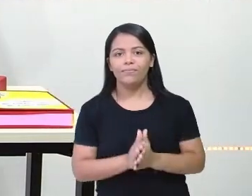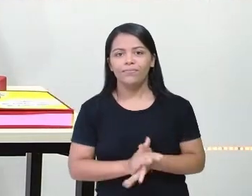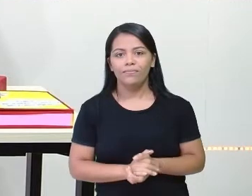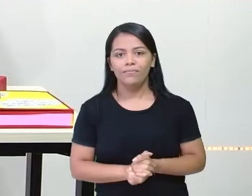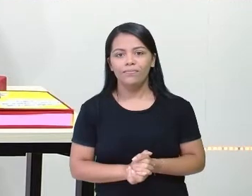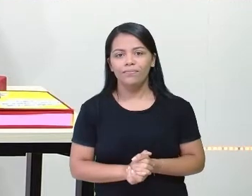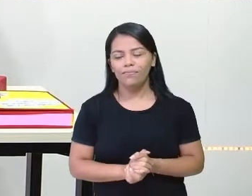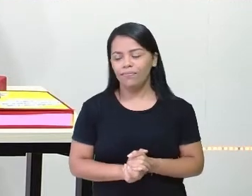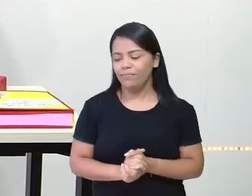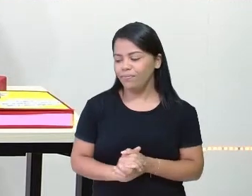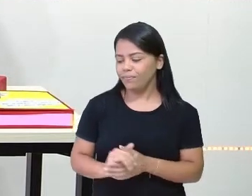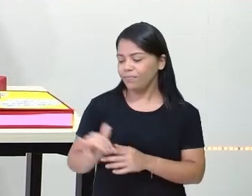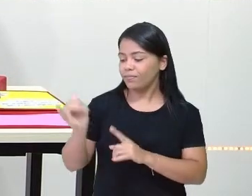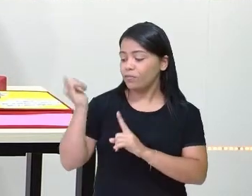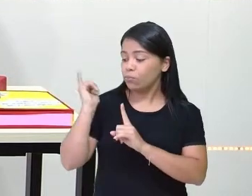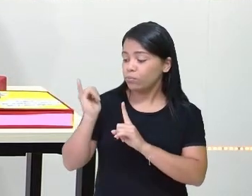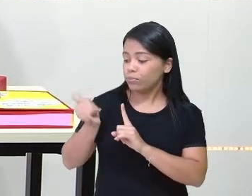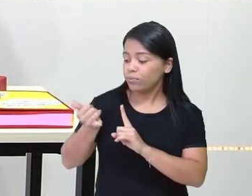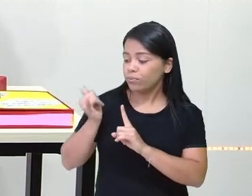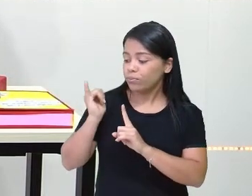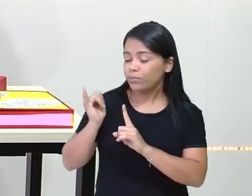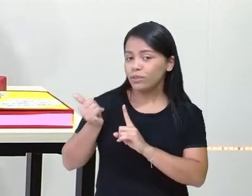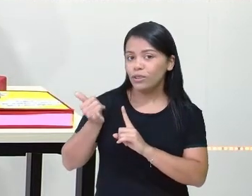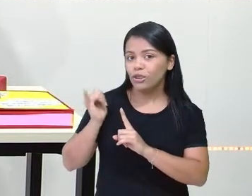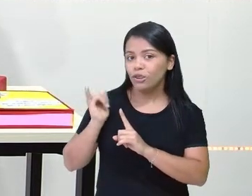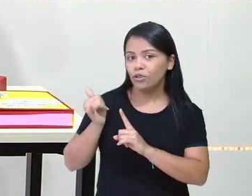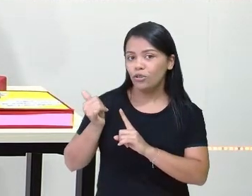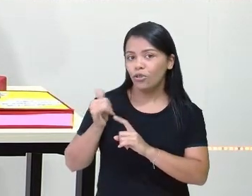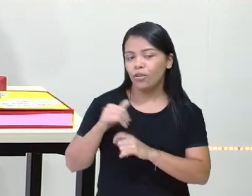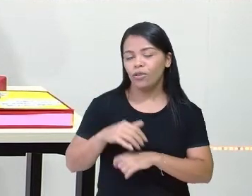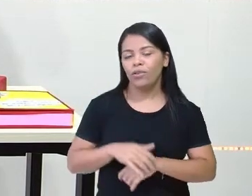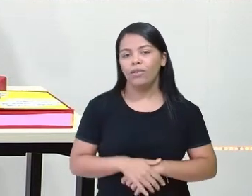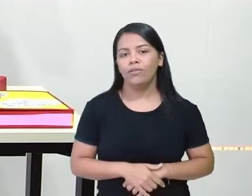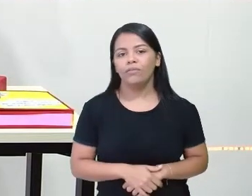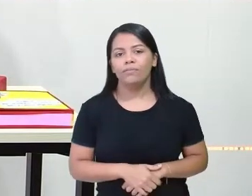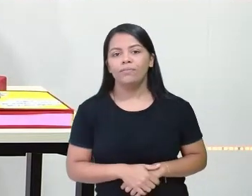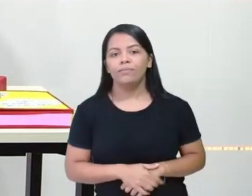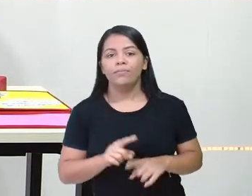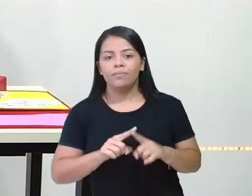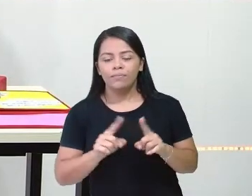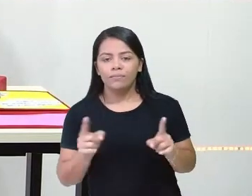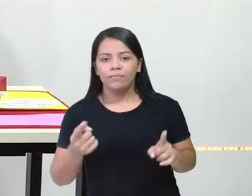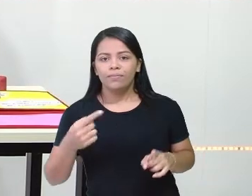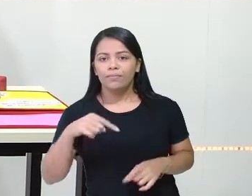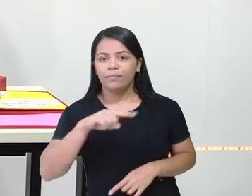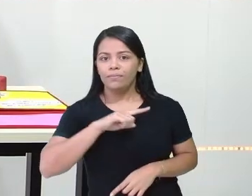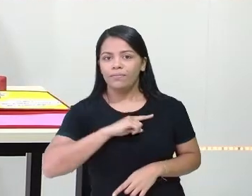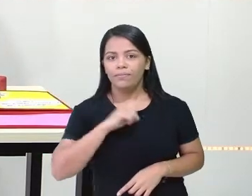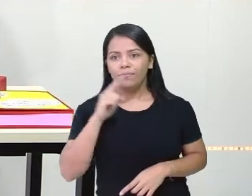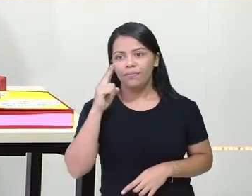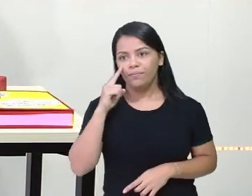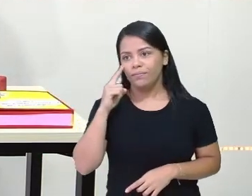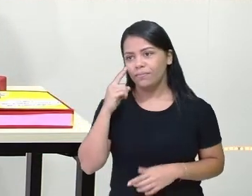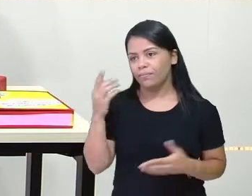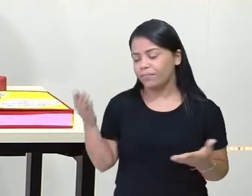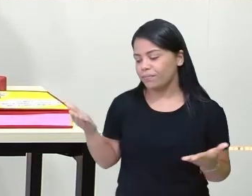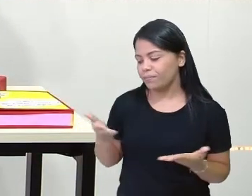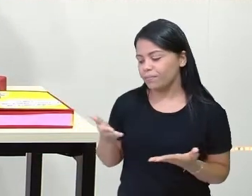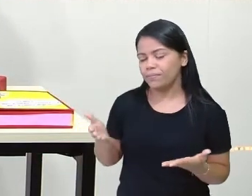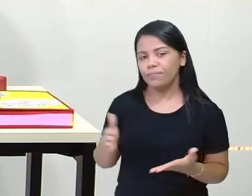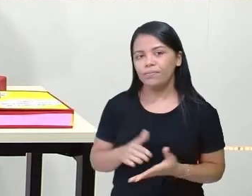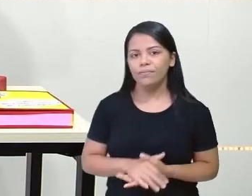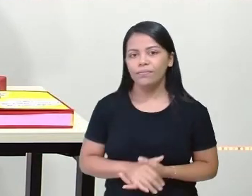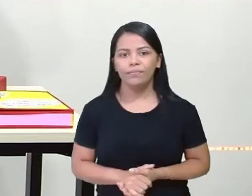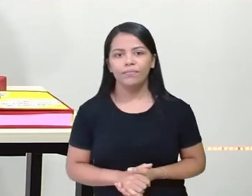Uma história eu vou contar. Mas a gente vai acompanhar aí. Olha aí. Eita.